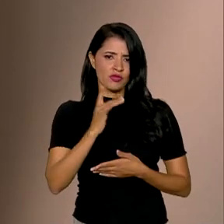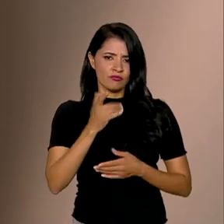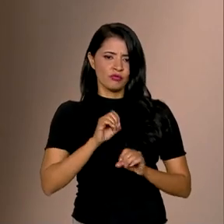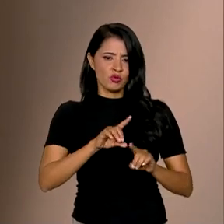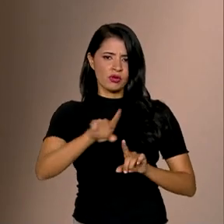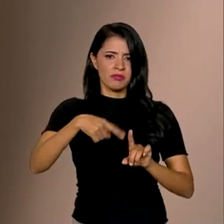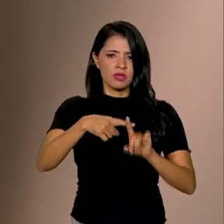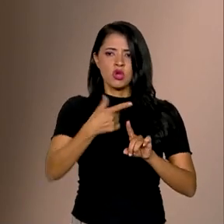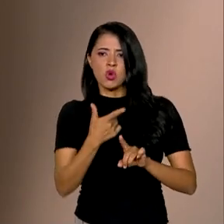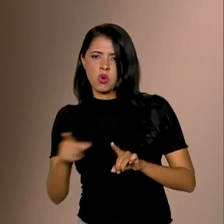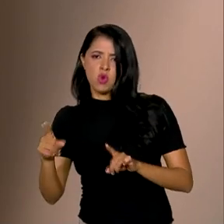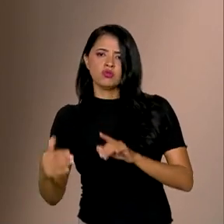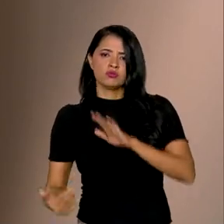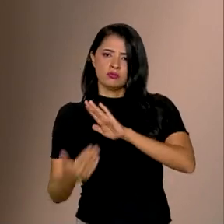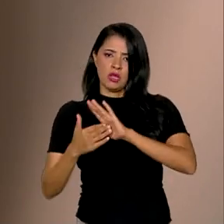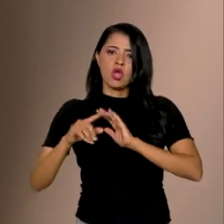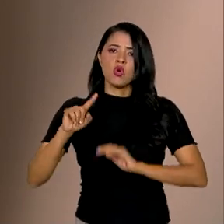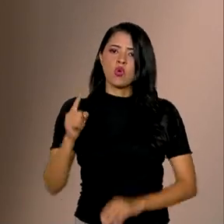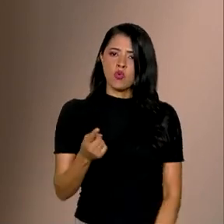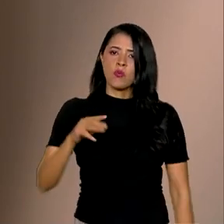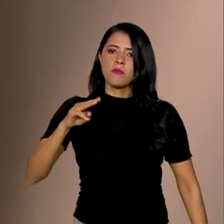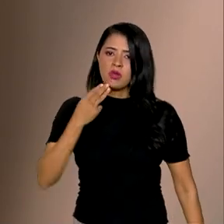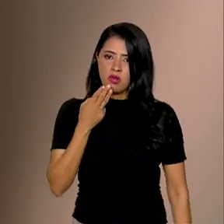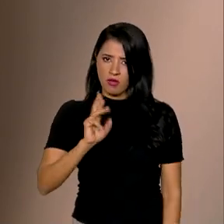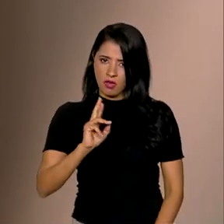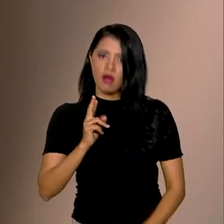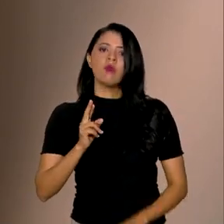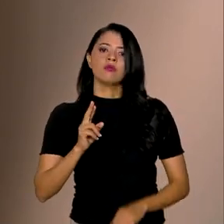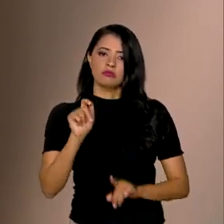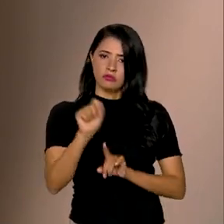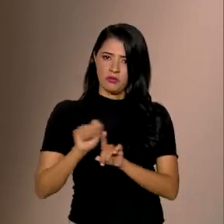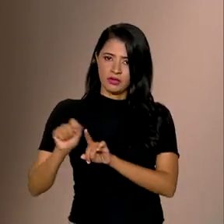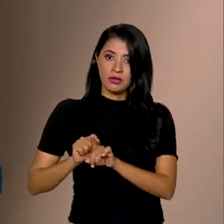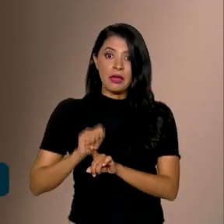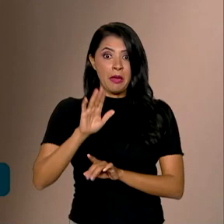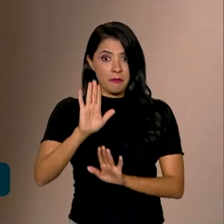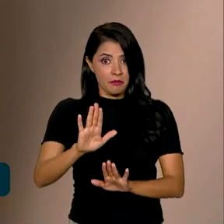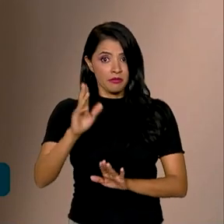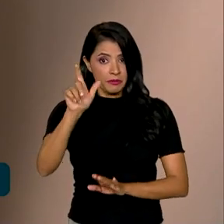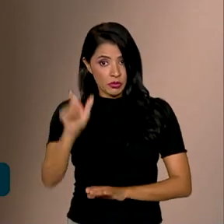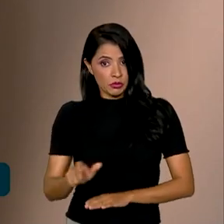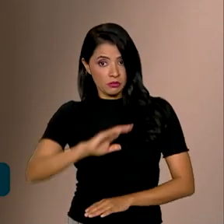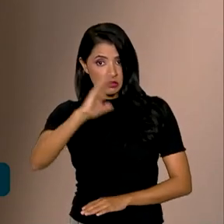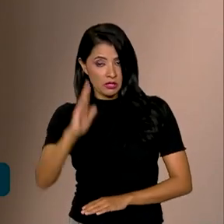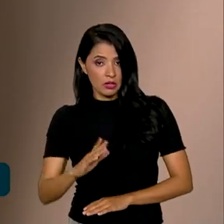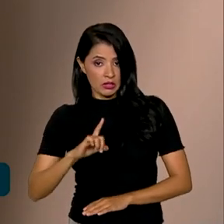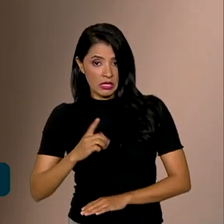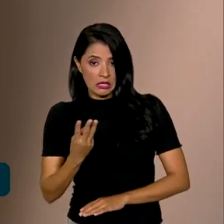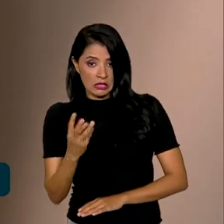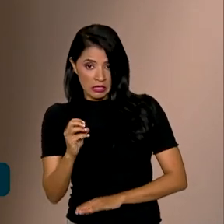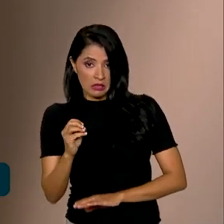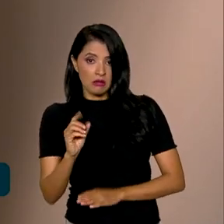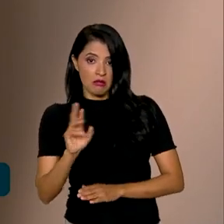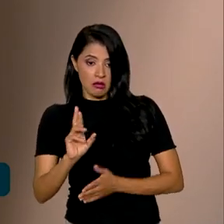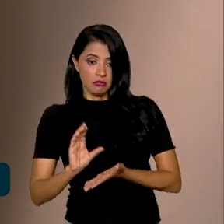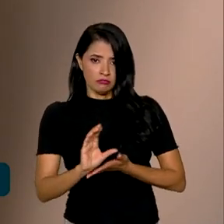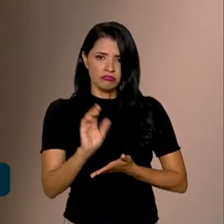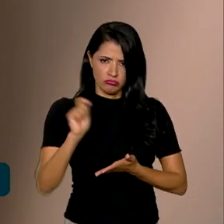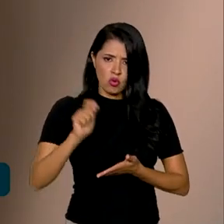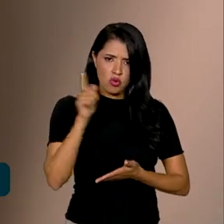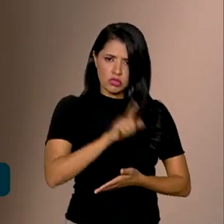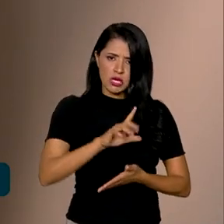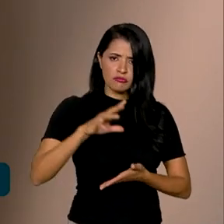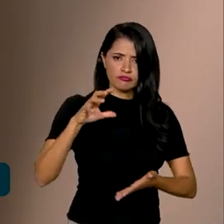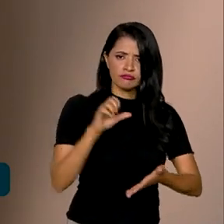aplicar, até um milhão de reais mensais. Mas o brasileiro que tem 30 reais, ele consegue entrar no Tesouro Direto e é uma